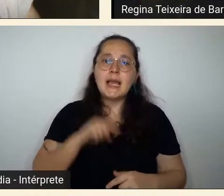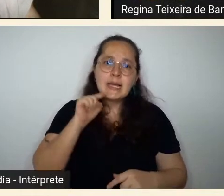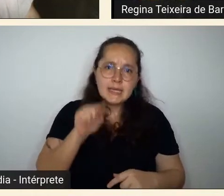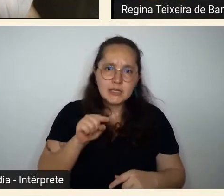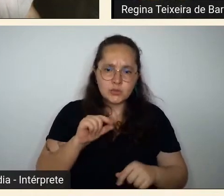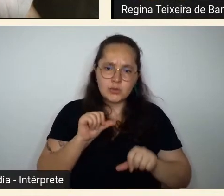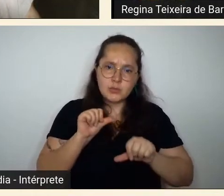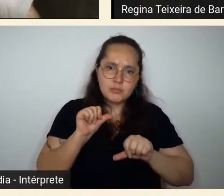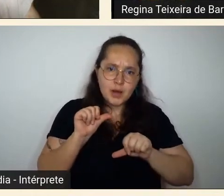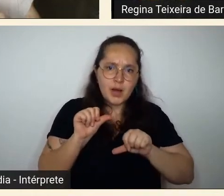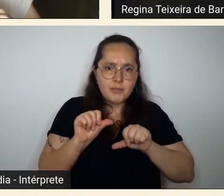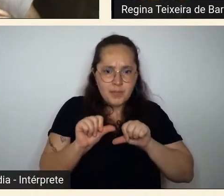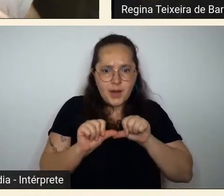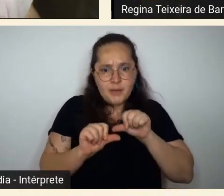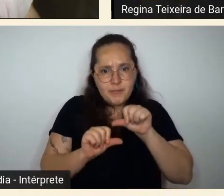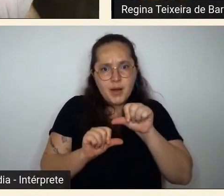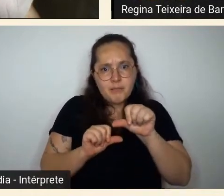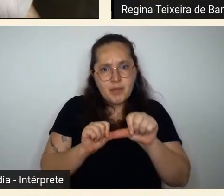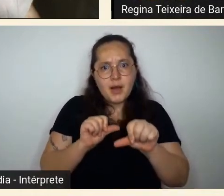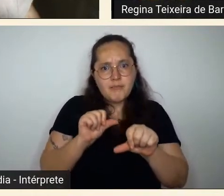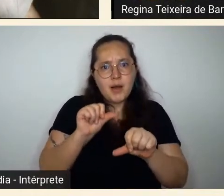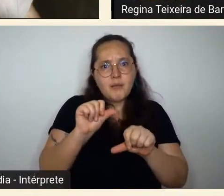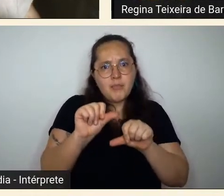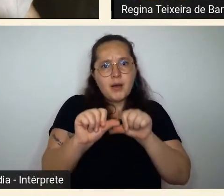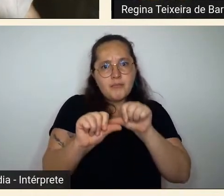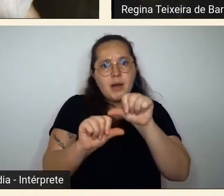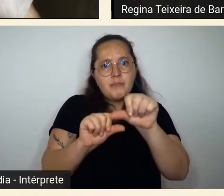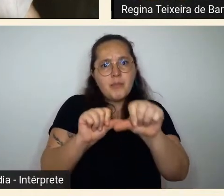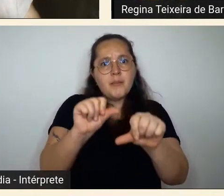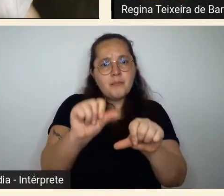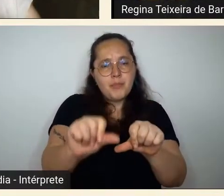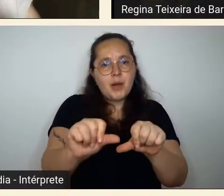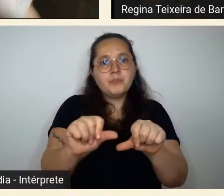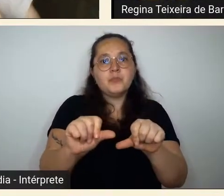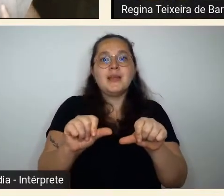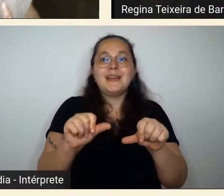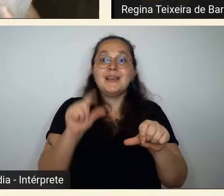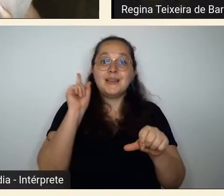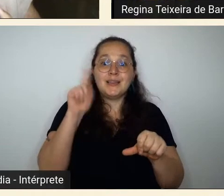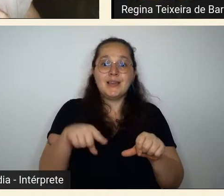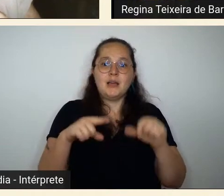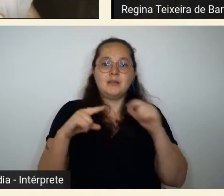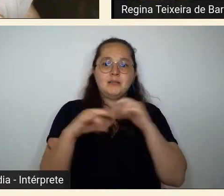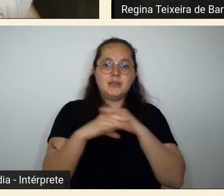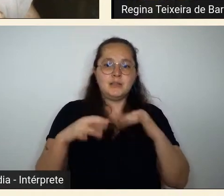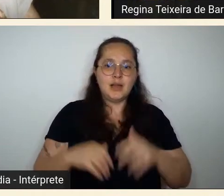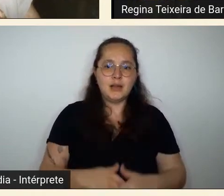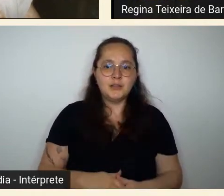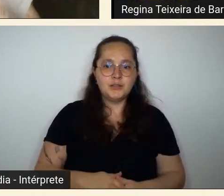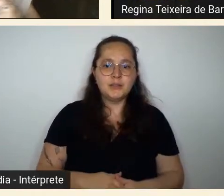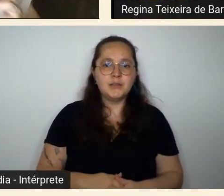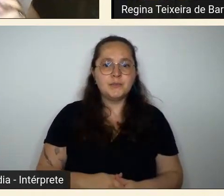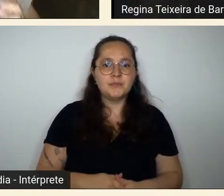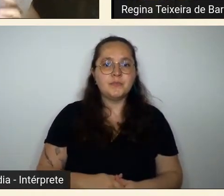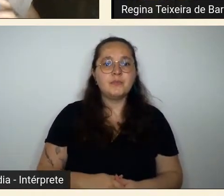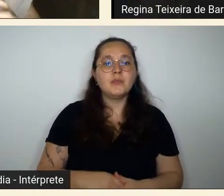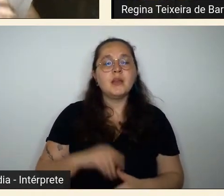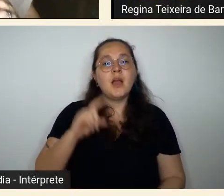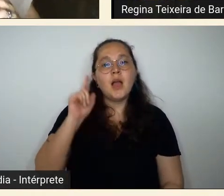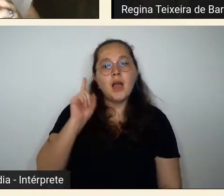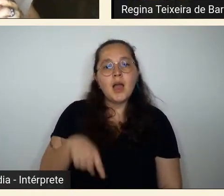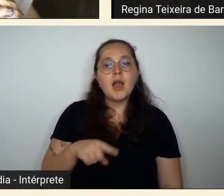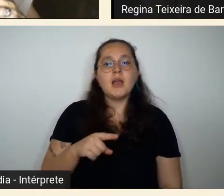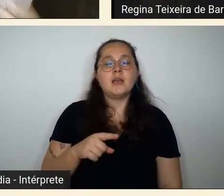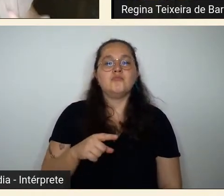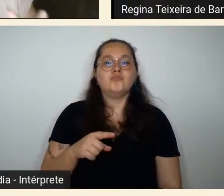que vai pontuar as nossas grandes cidades é um marco assim desse espírito novo